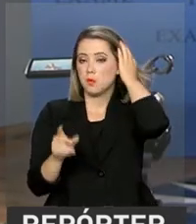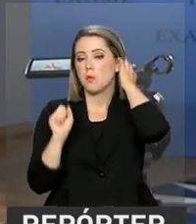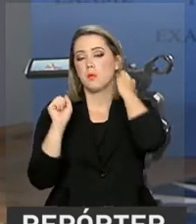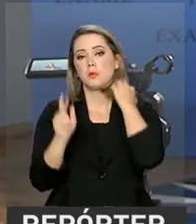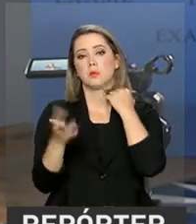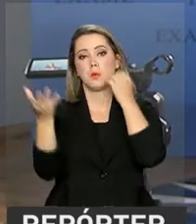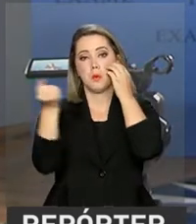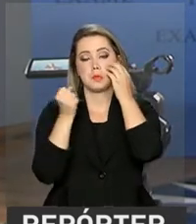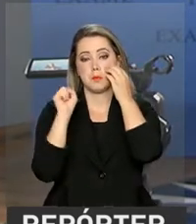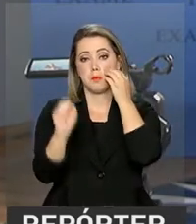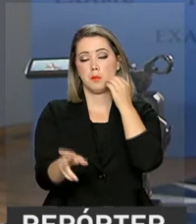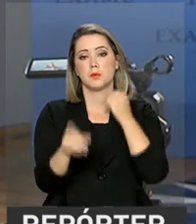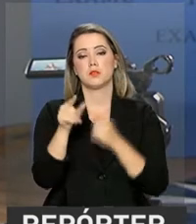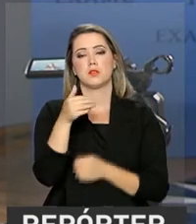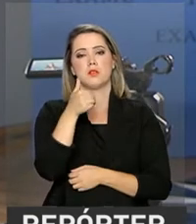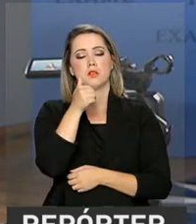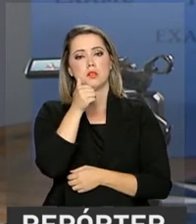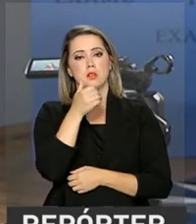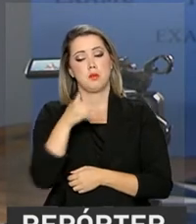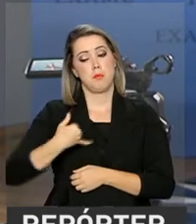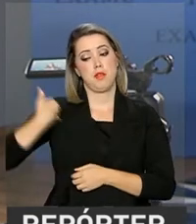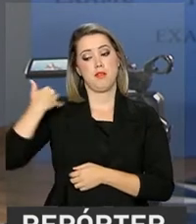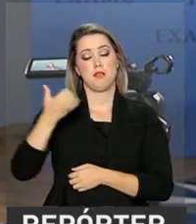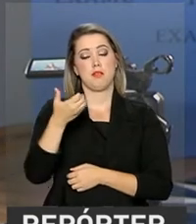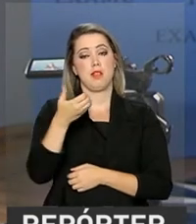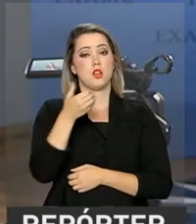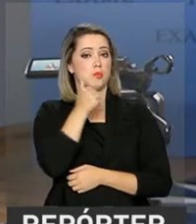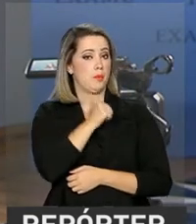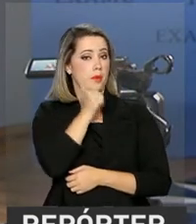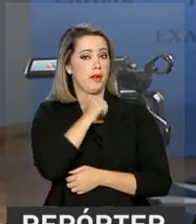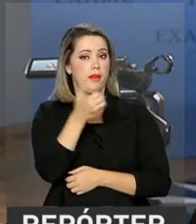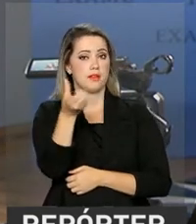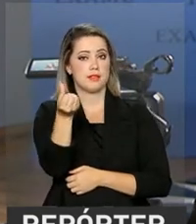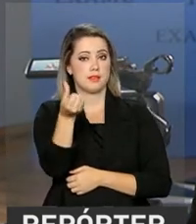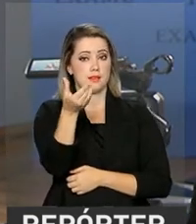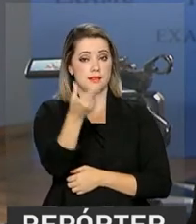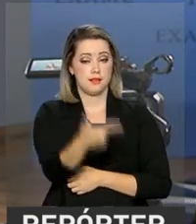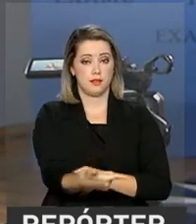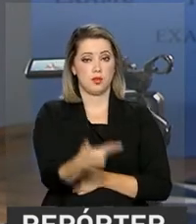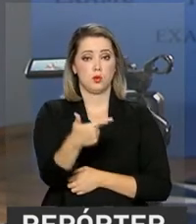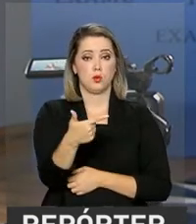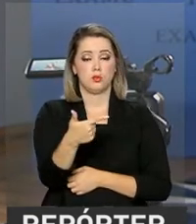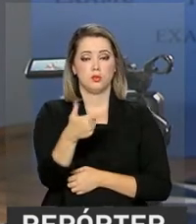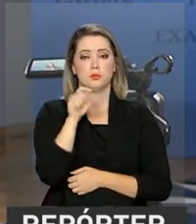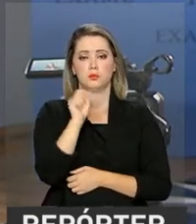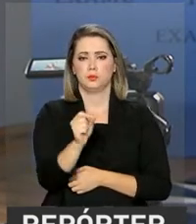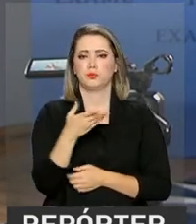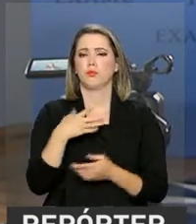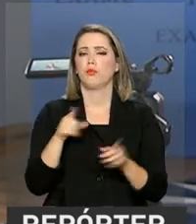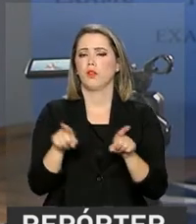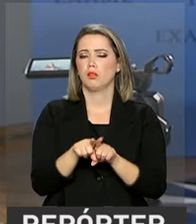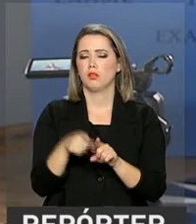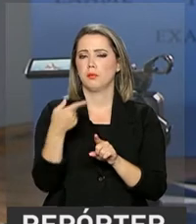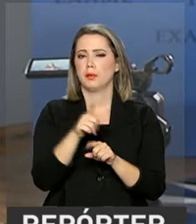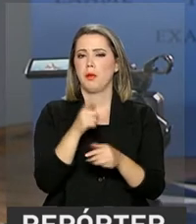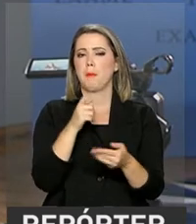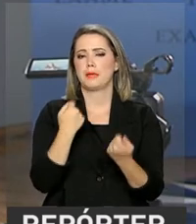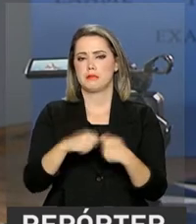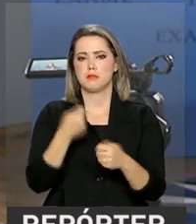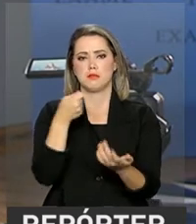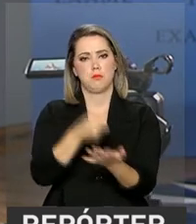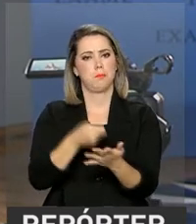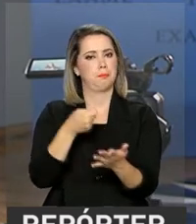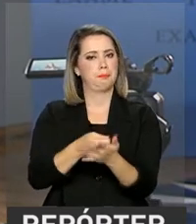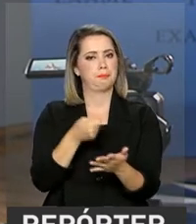aposentadoria e uma idade mínima de 62 anos para o acesso das mulheres à aposentadoria, além de um tempo mínimo de